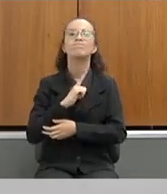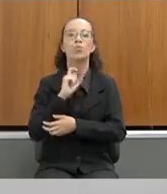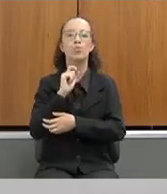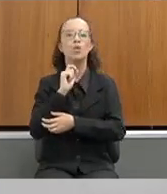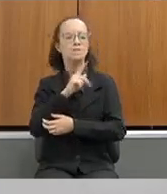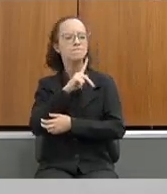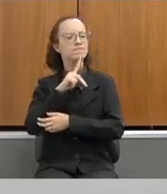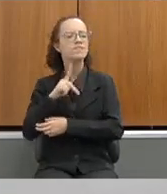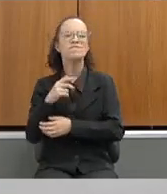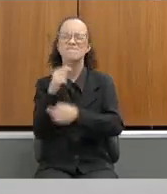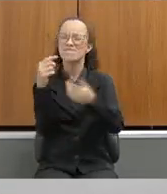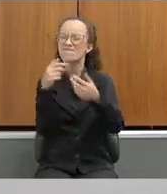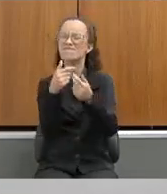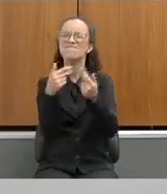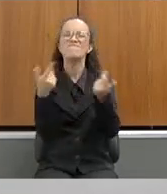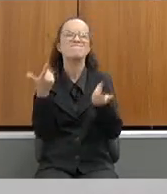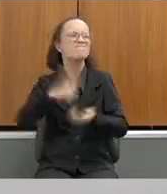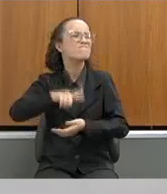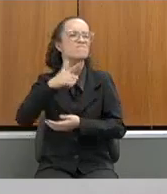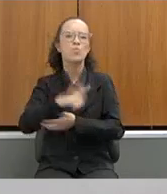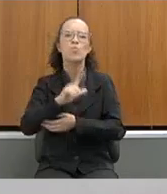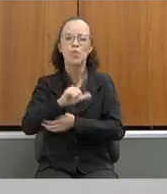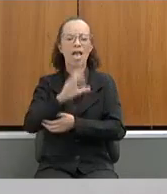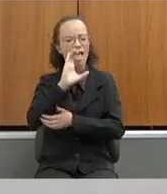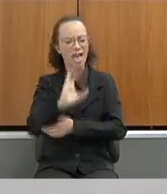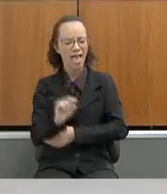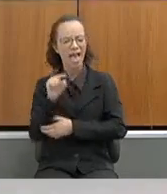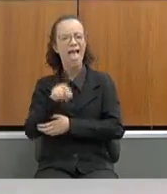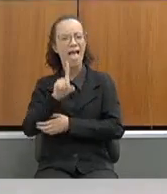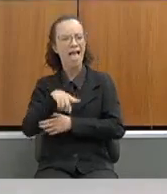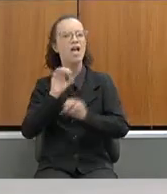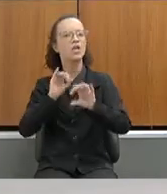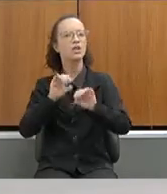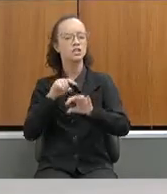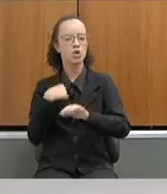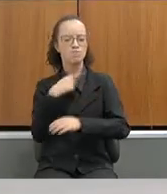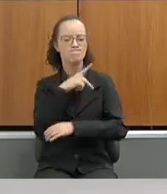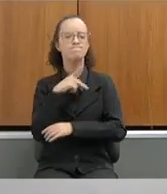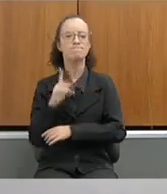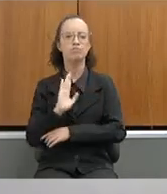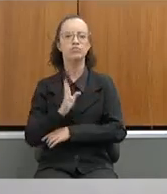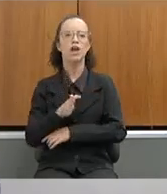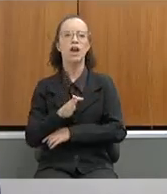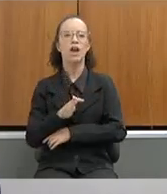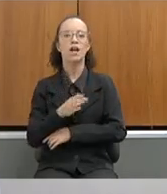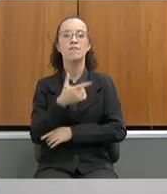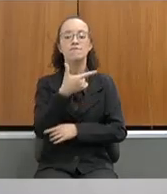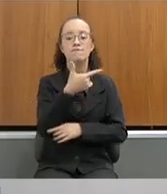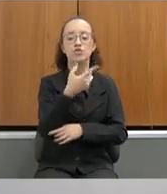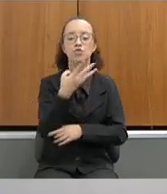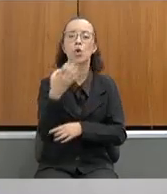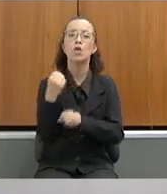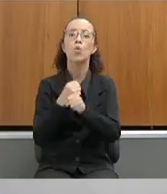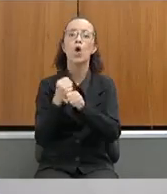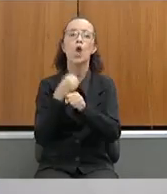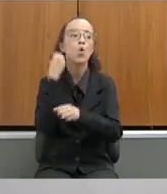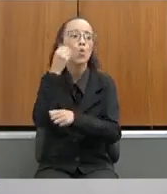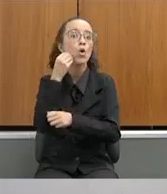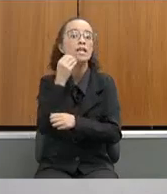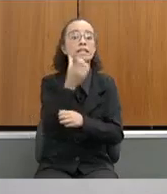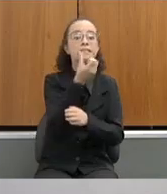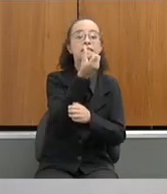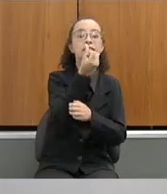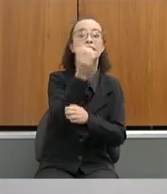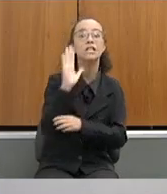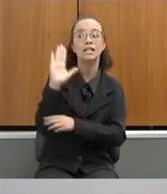presidir várias vezes esta comissão de educação. Estou aqui na Sambaia há 24 anos, seis mandatos de